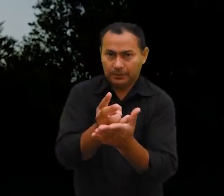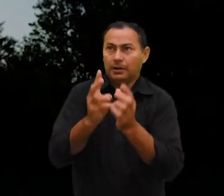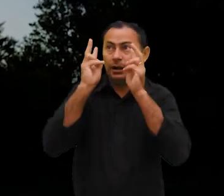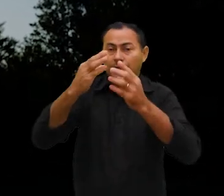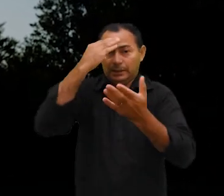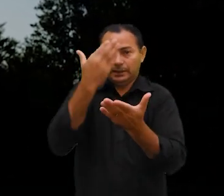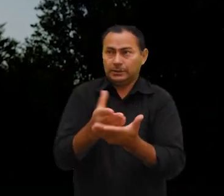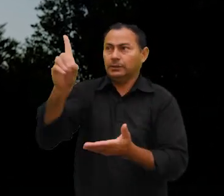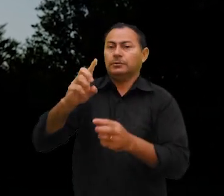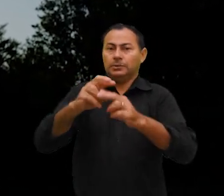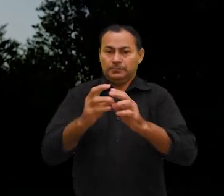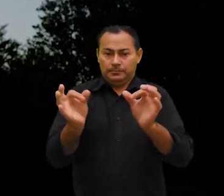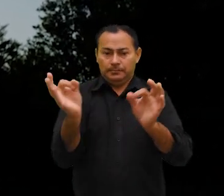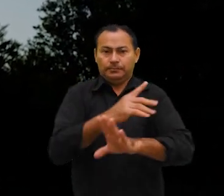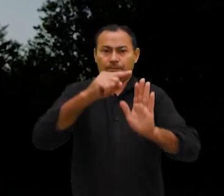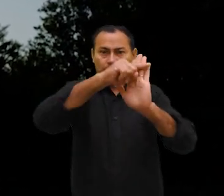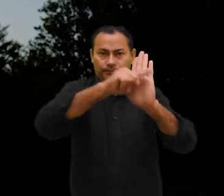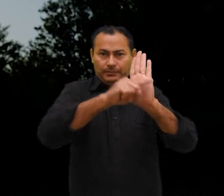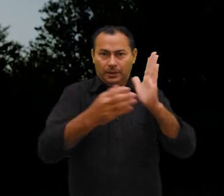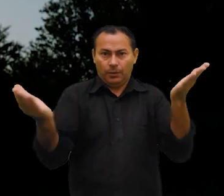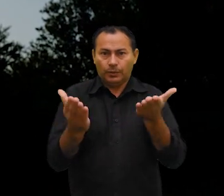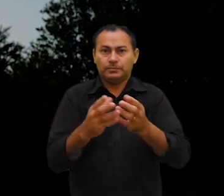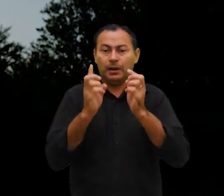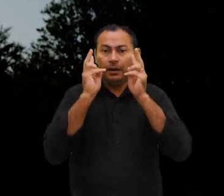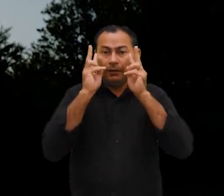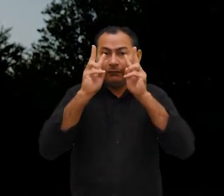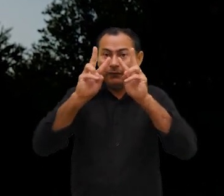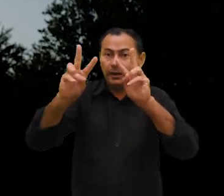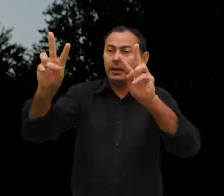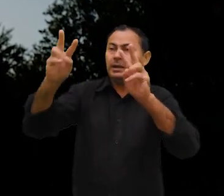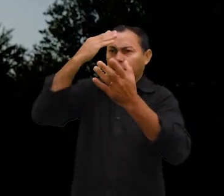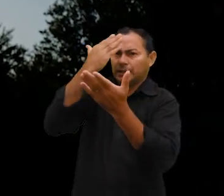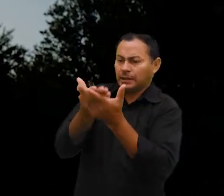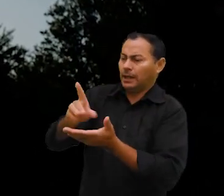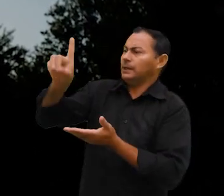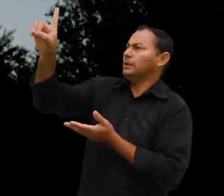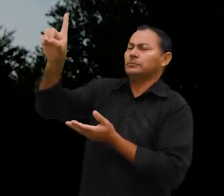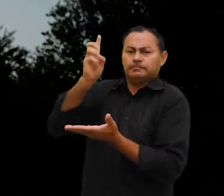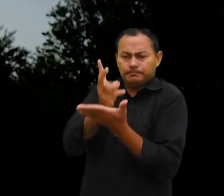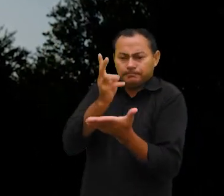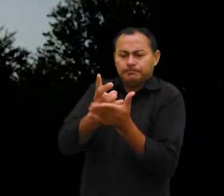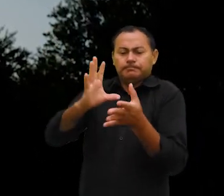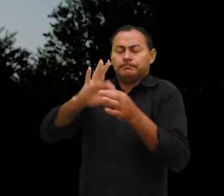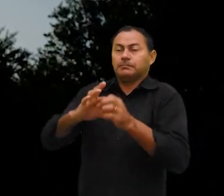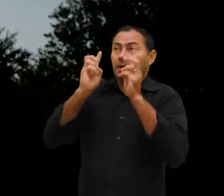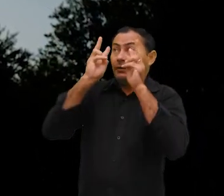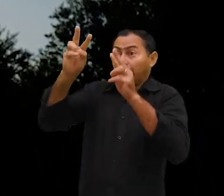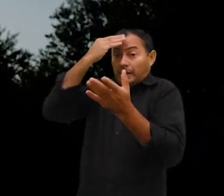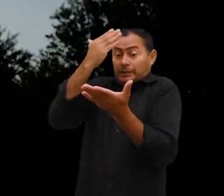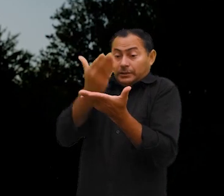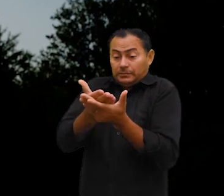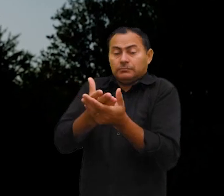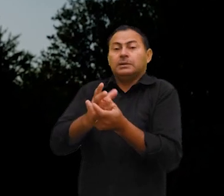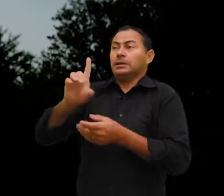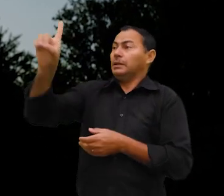Portanto, finalizando o programa de hoje, vamos olhar para o alto, vamos? Vamos permanecer com o nosso olhar